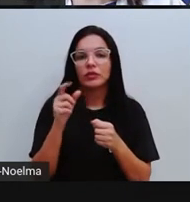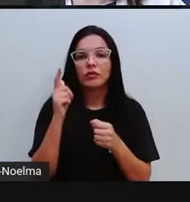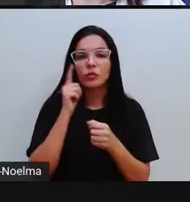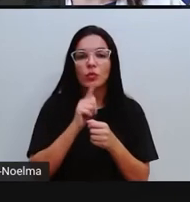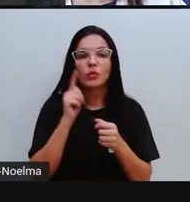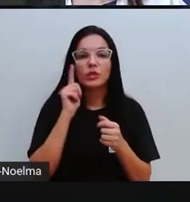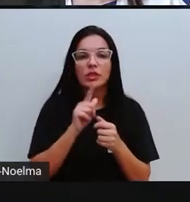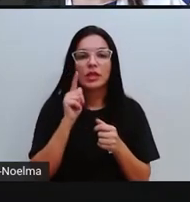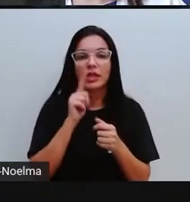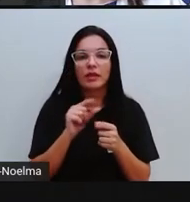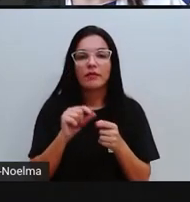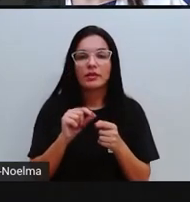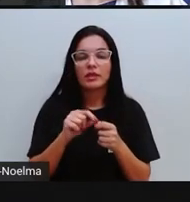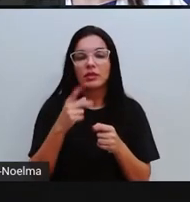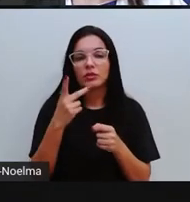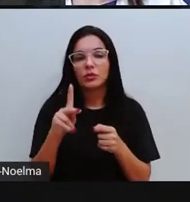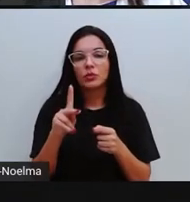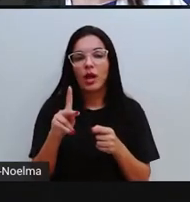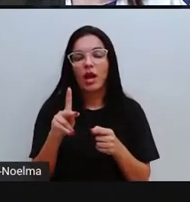recuperar, tá bom?